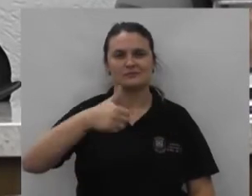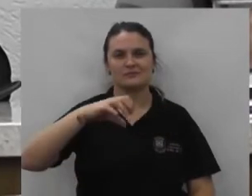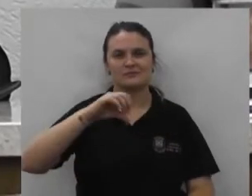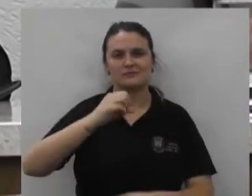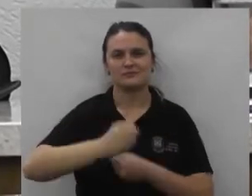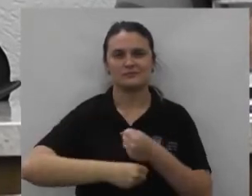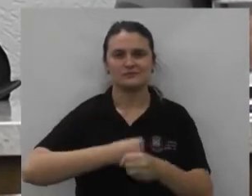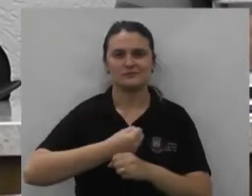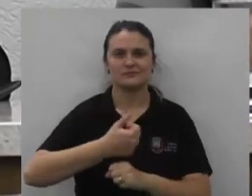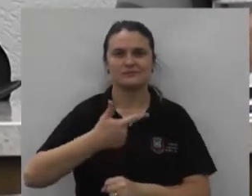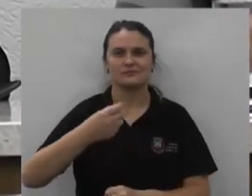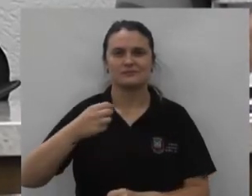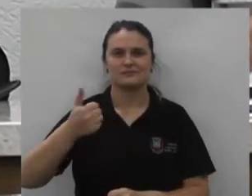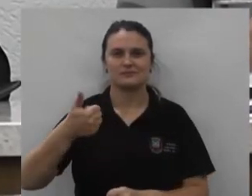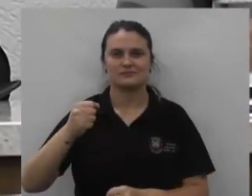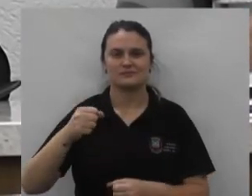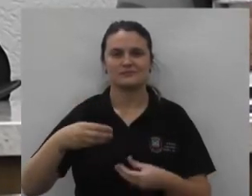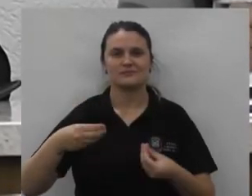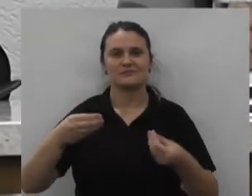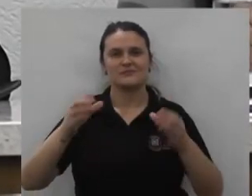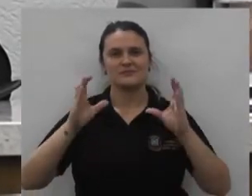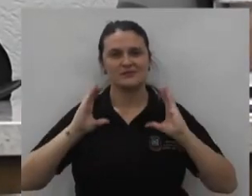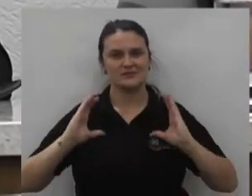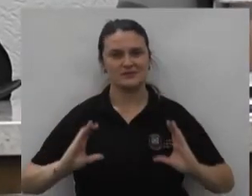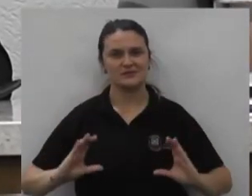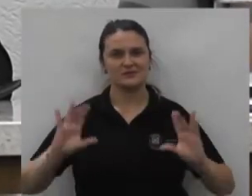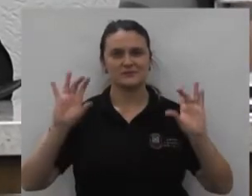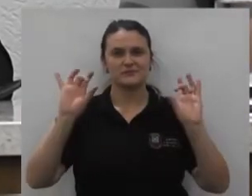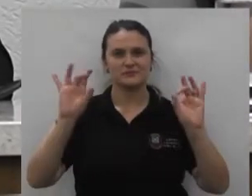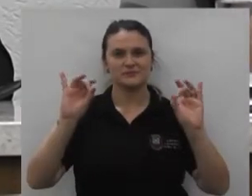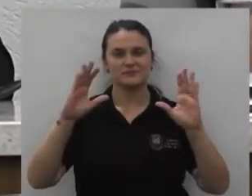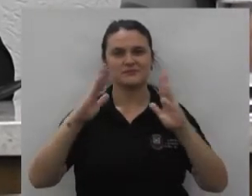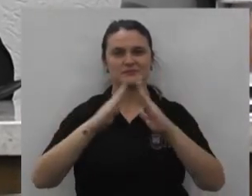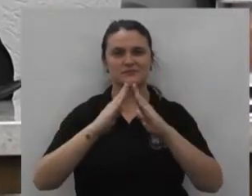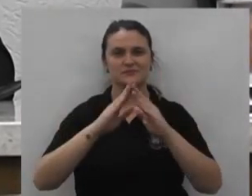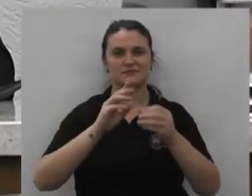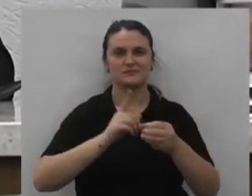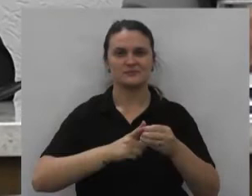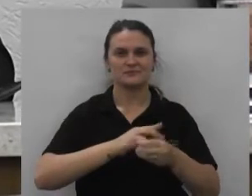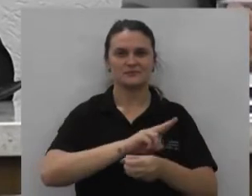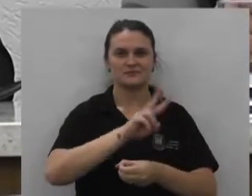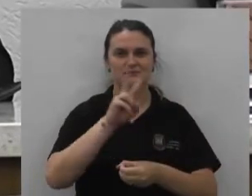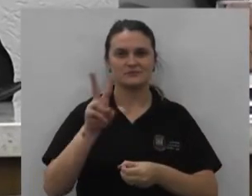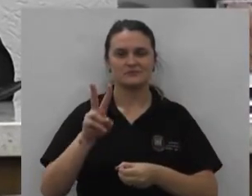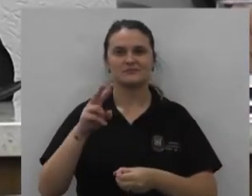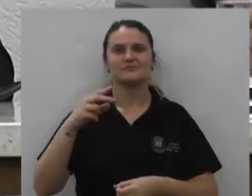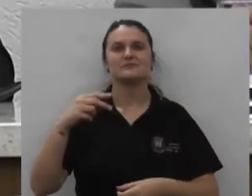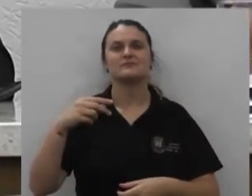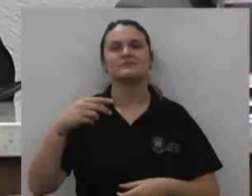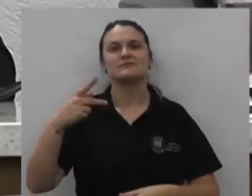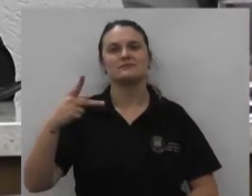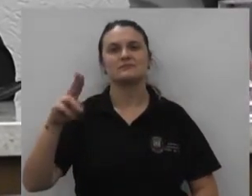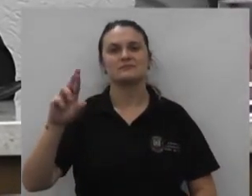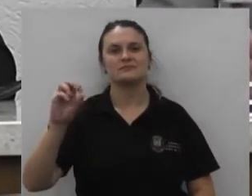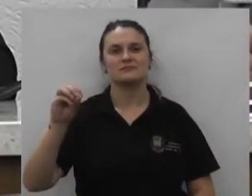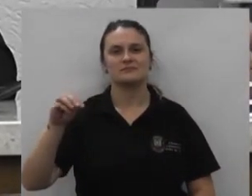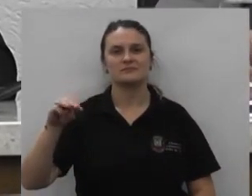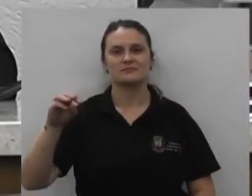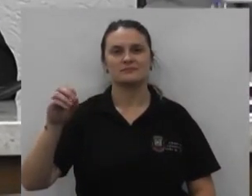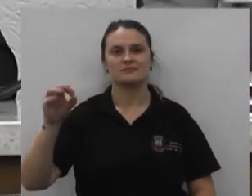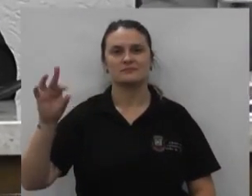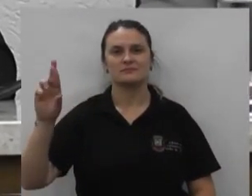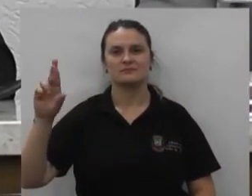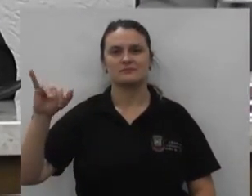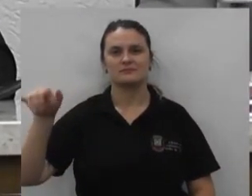19 de 2018 concede título de cidadão honorário de união da vitória ao senhor promotor Júlio Ribeiro de Campos